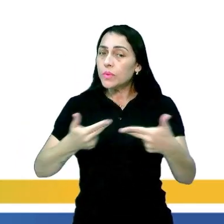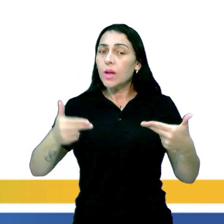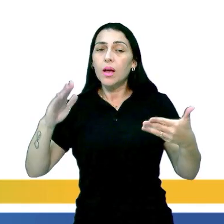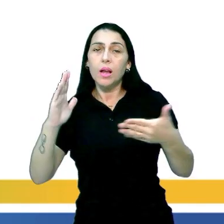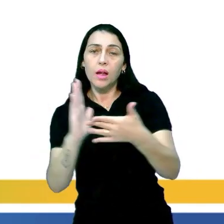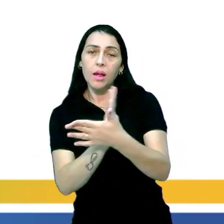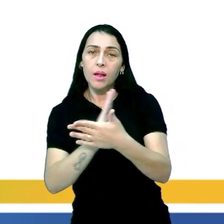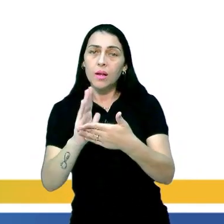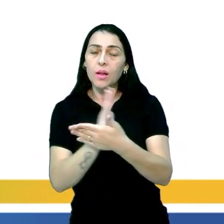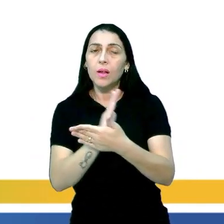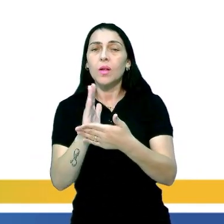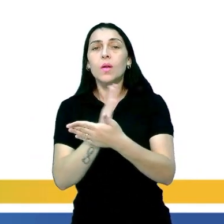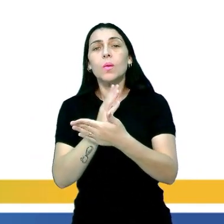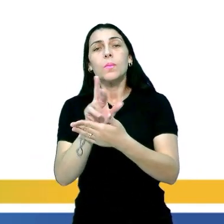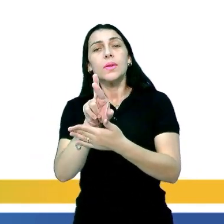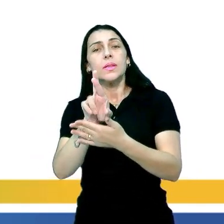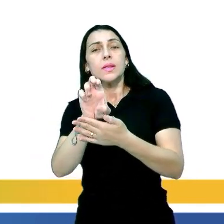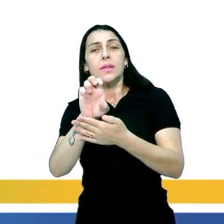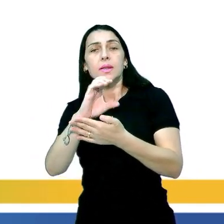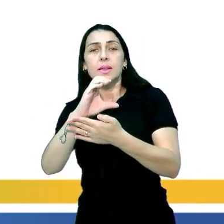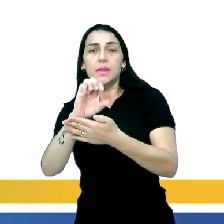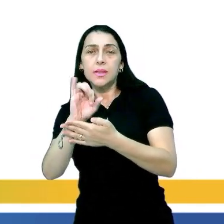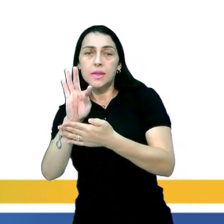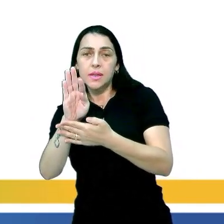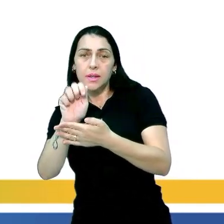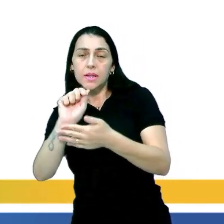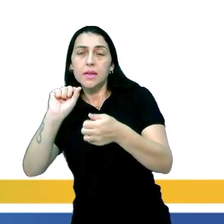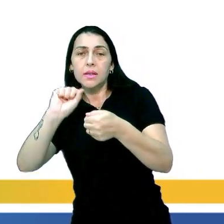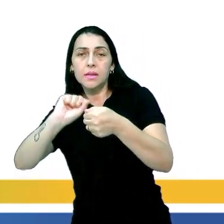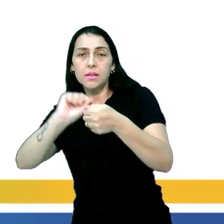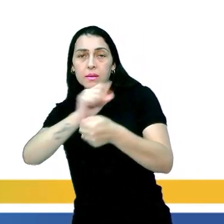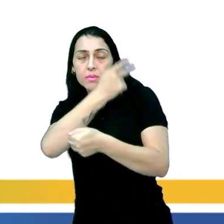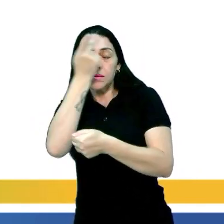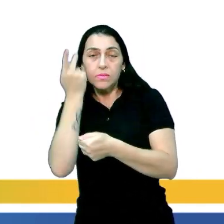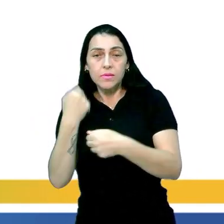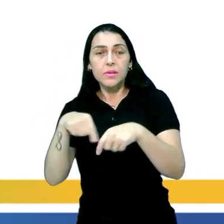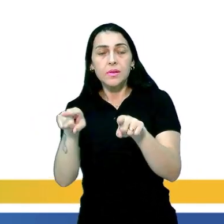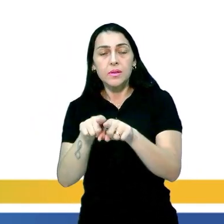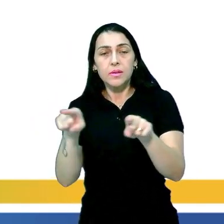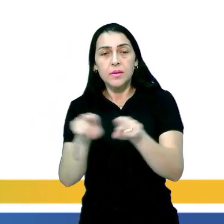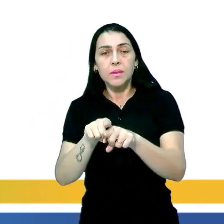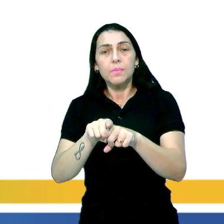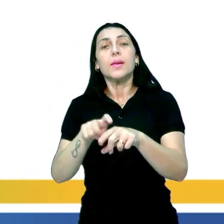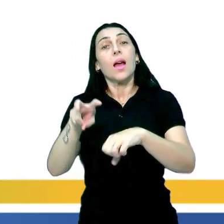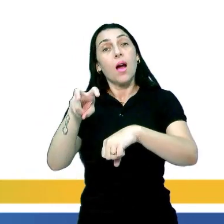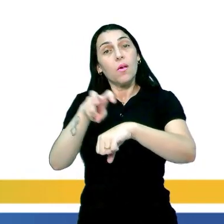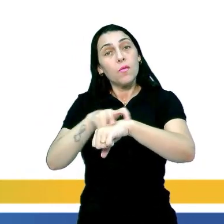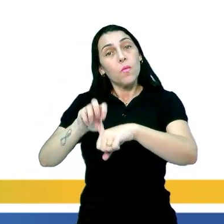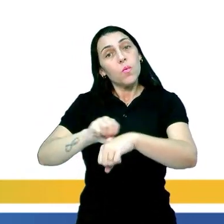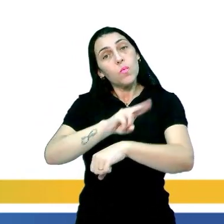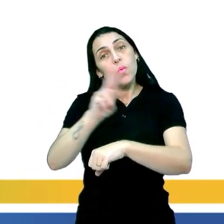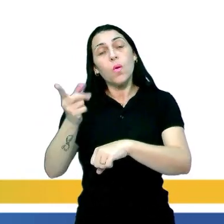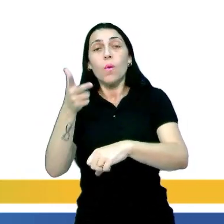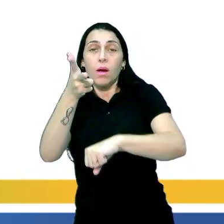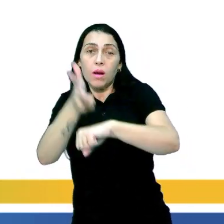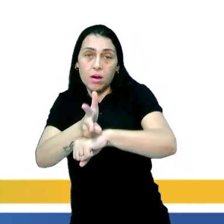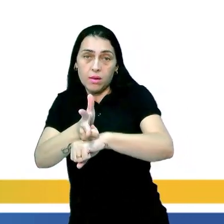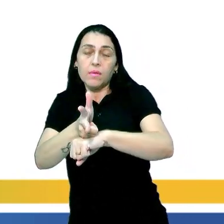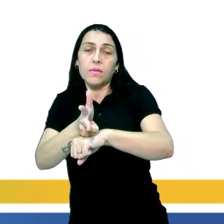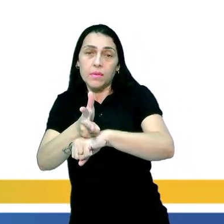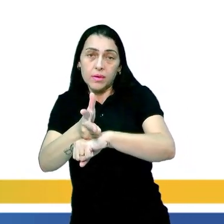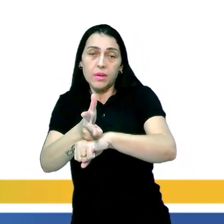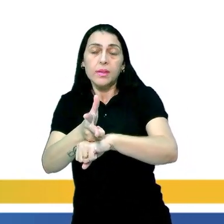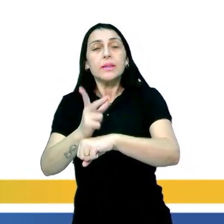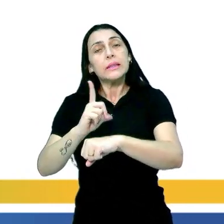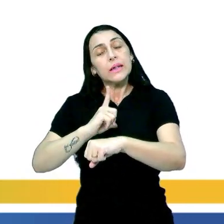algumas receitas que as pessoas fazem, ok? Ao vivo ou não, mas nós vemos